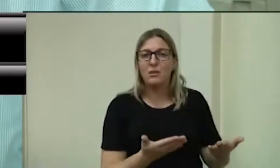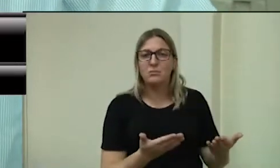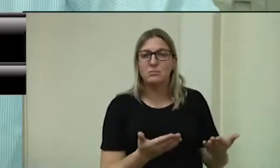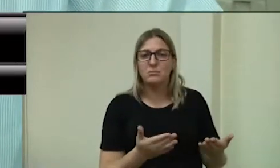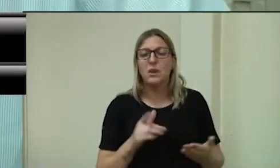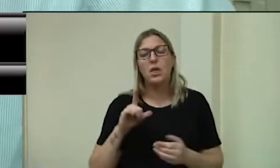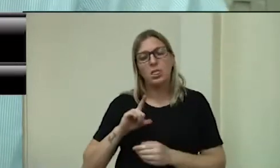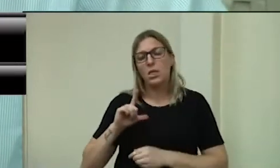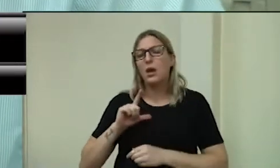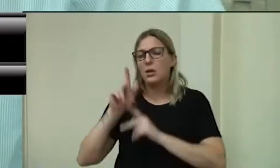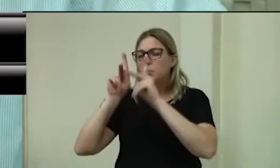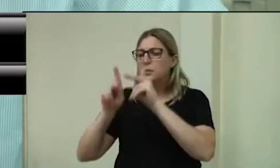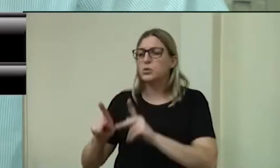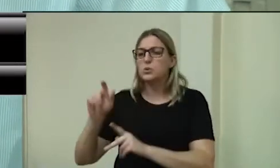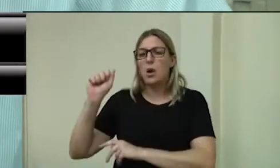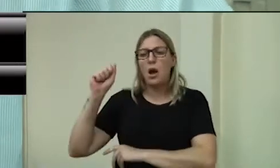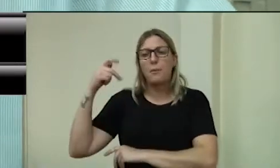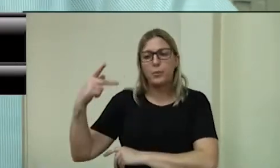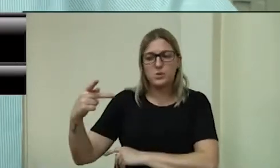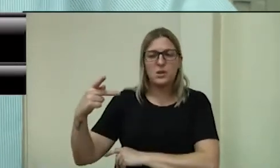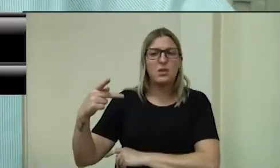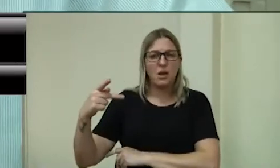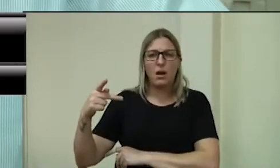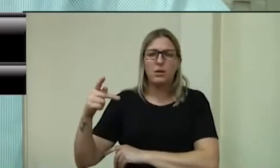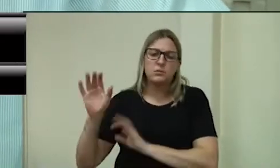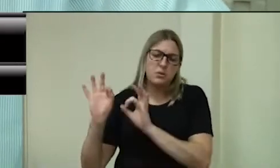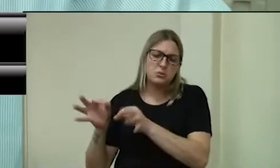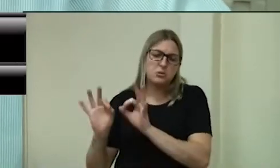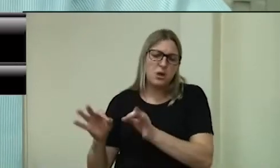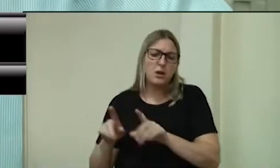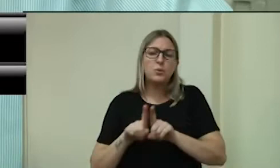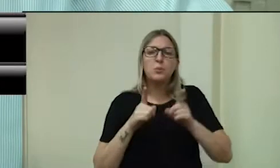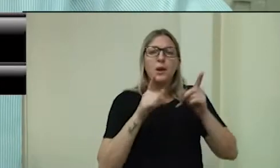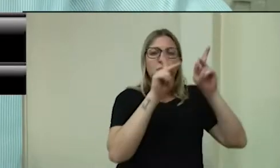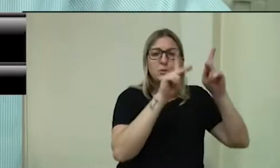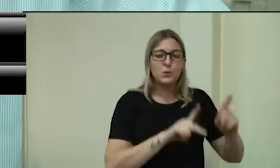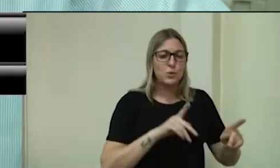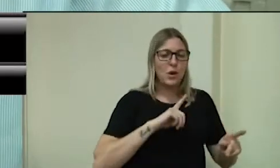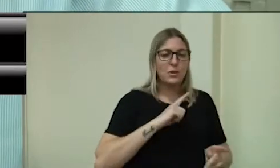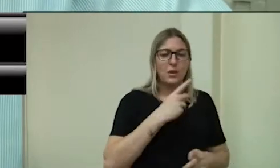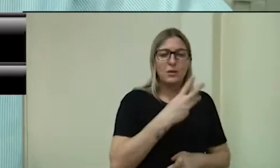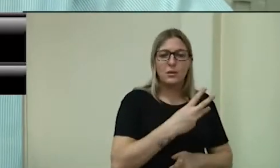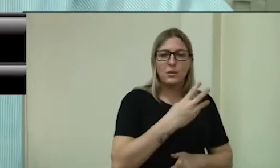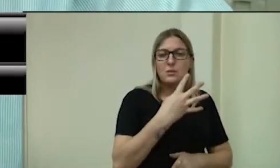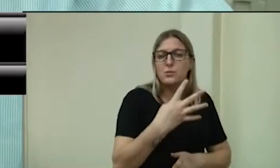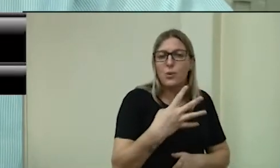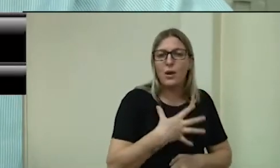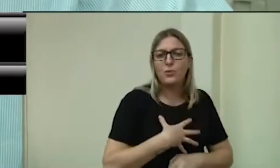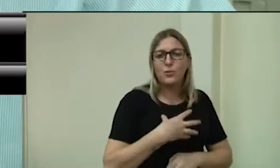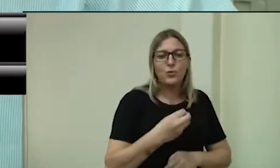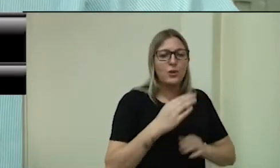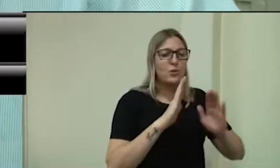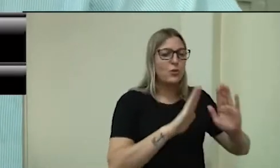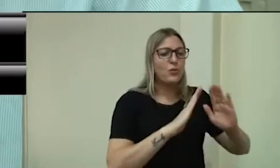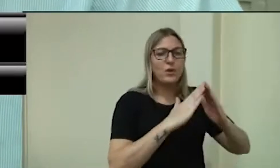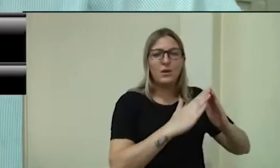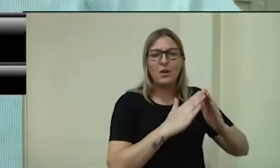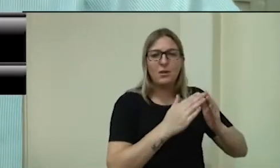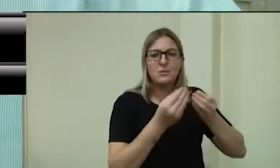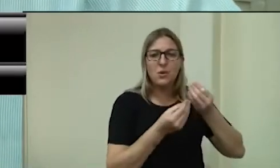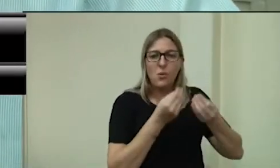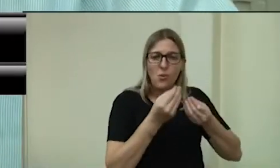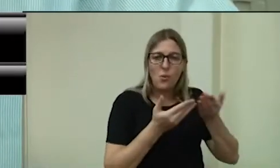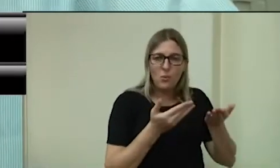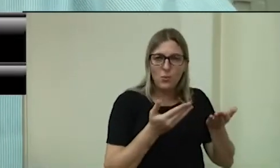tudo bem, mas vai você aí, com três, quatro crianças, vai ficar em casa, faz o quê? Então, obrigado pela atenção,